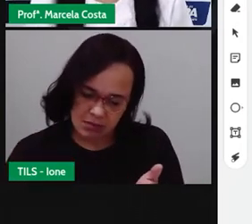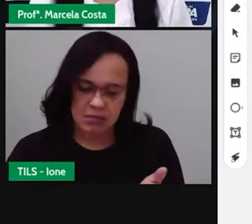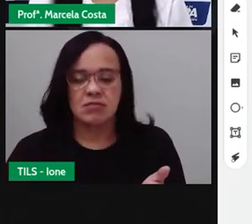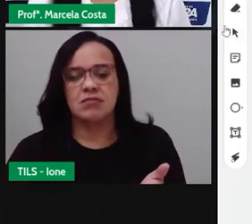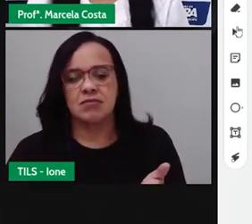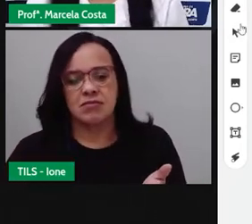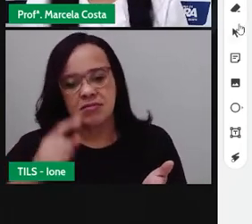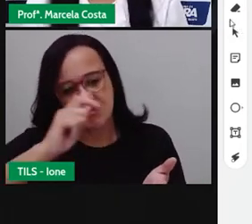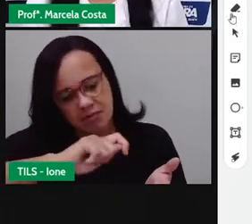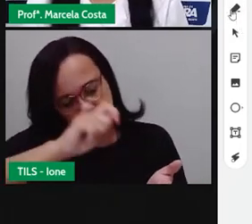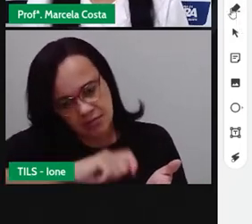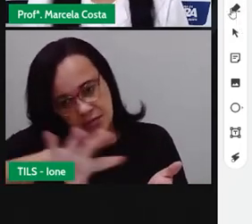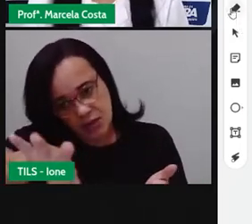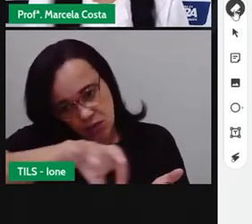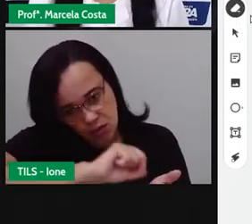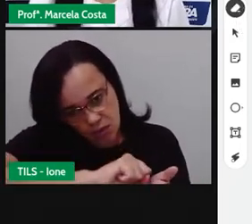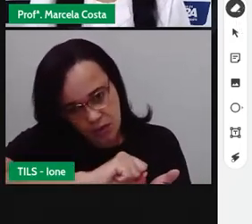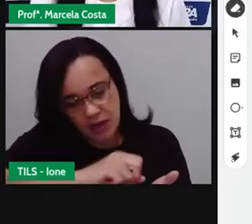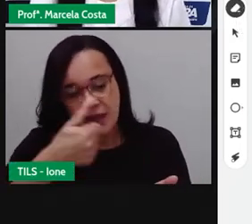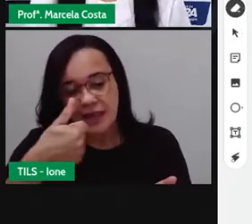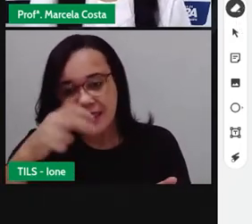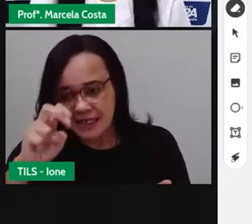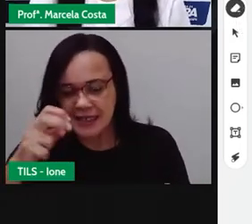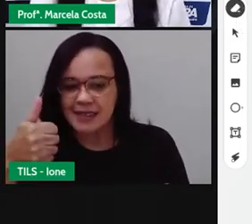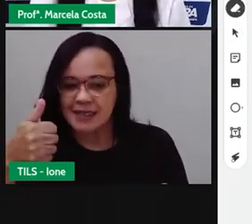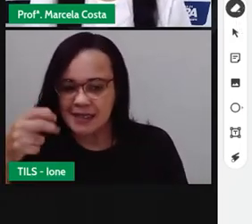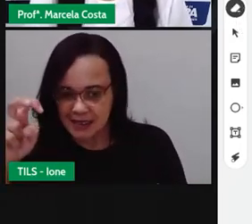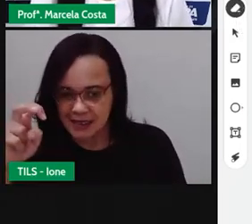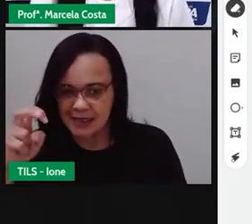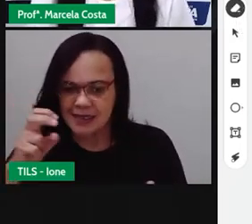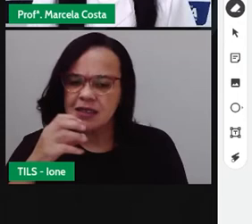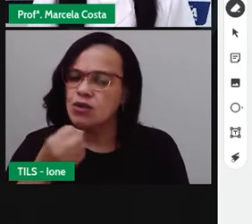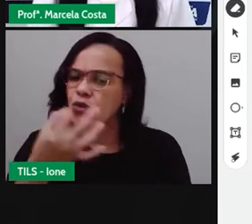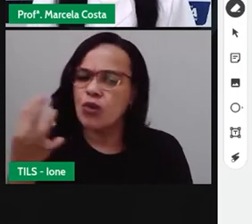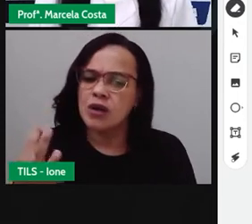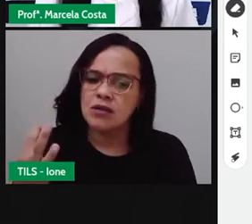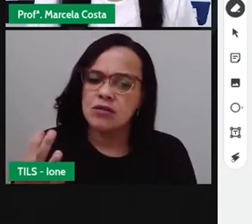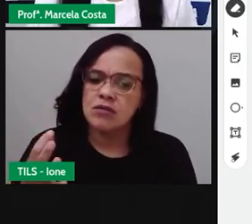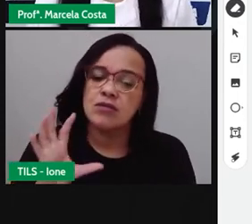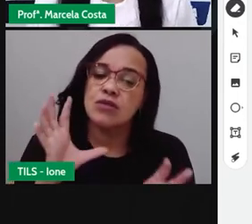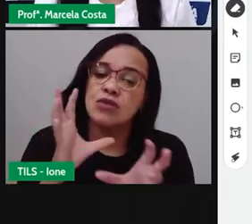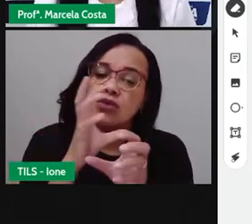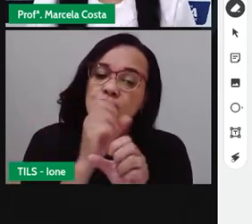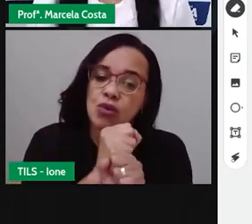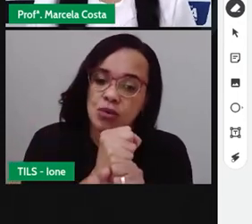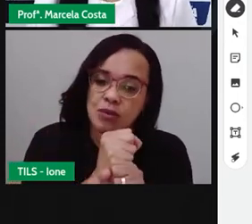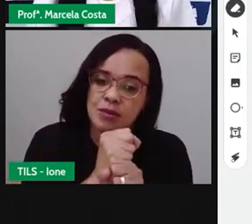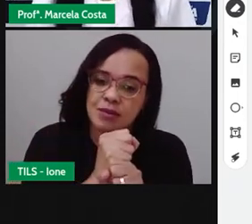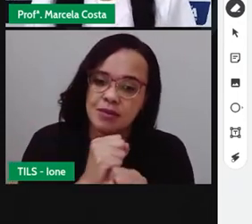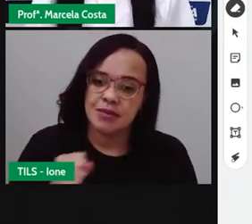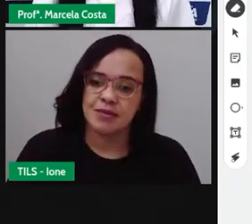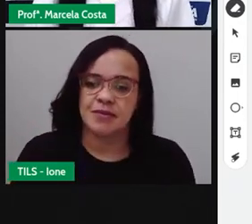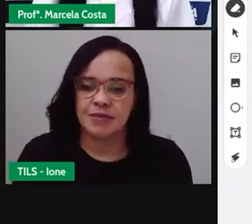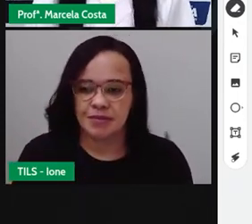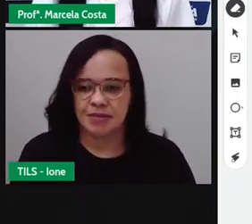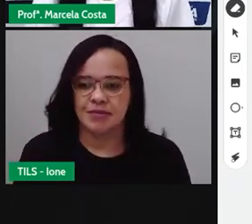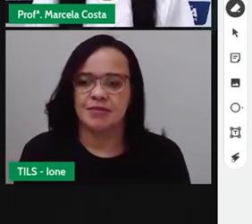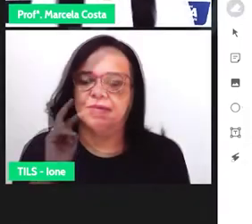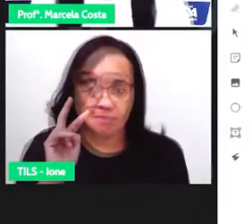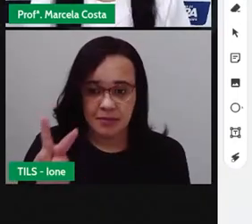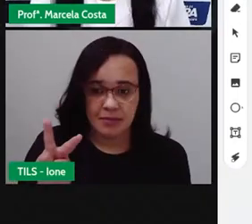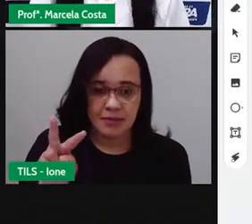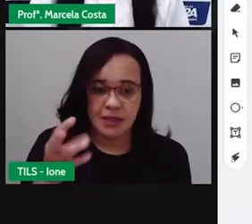Então, eu já tenho aqui, que está abaixo do outro, também eu vou apagar para a gente escrever o outro.